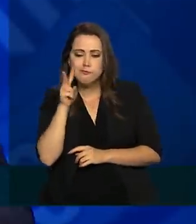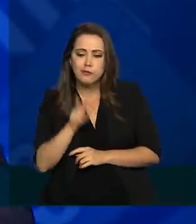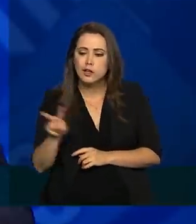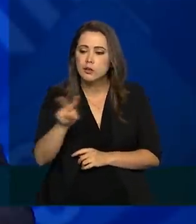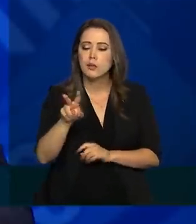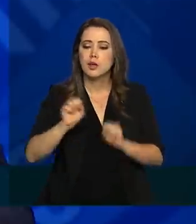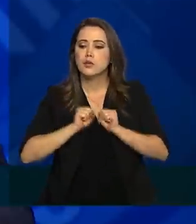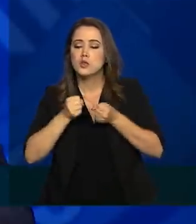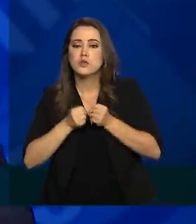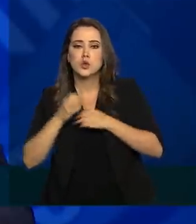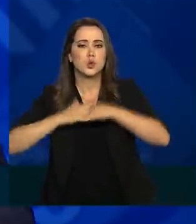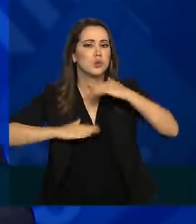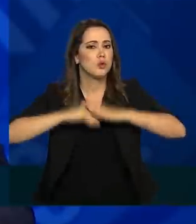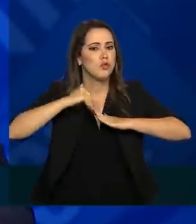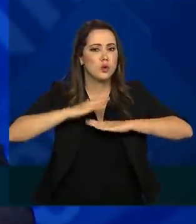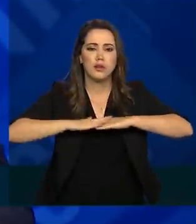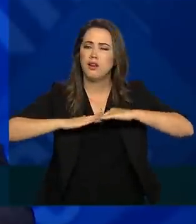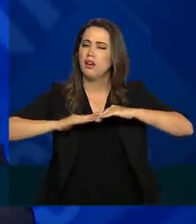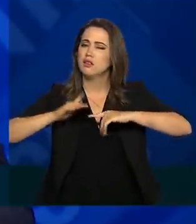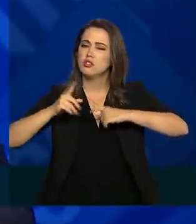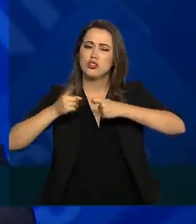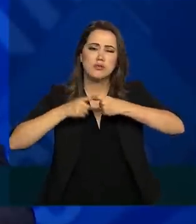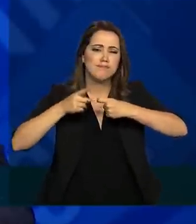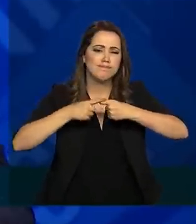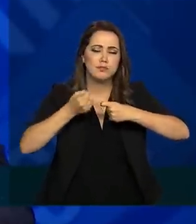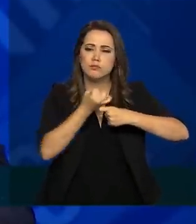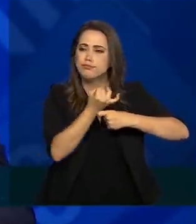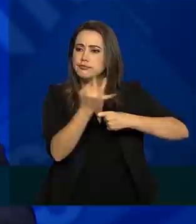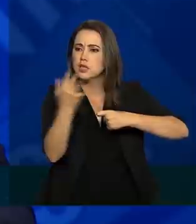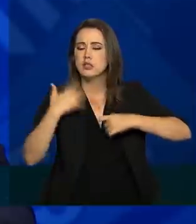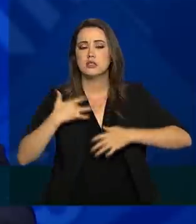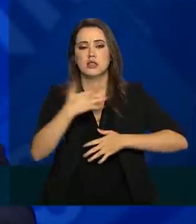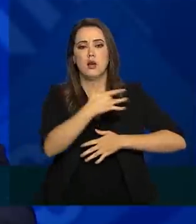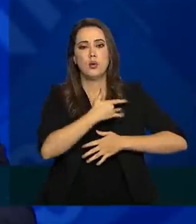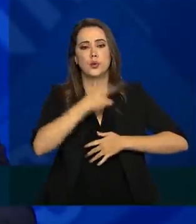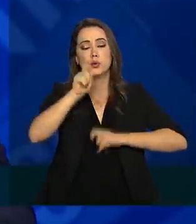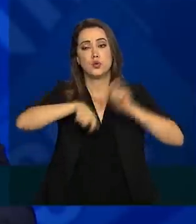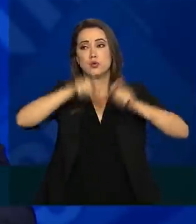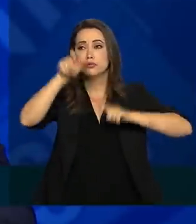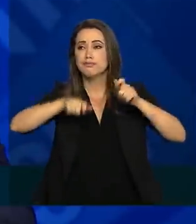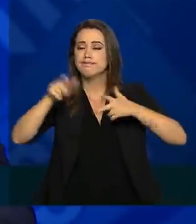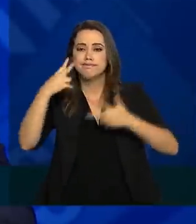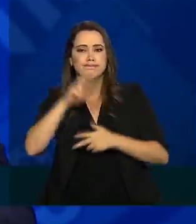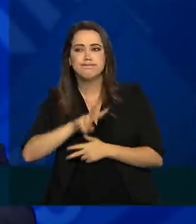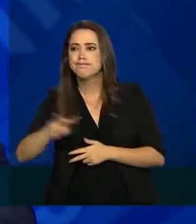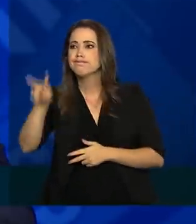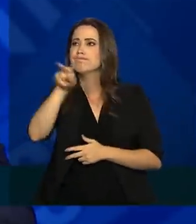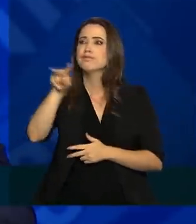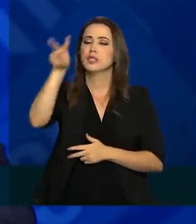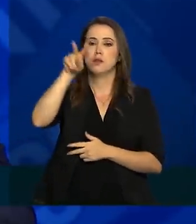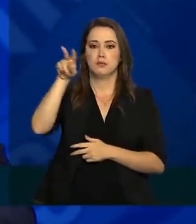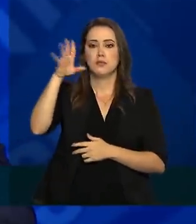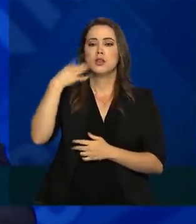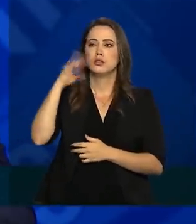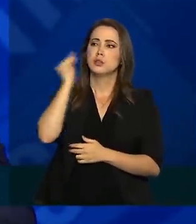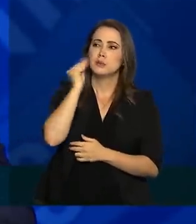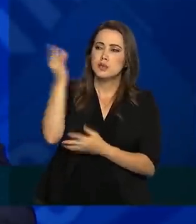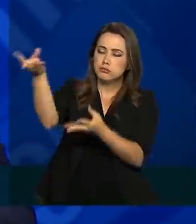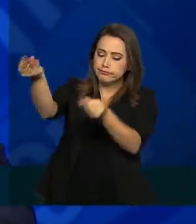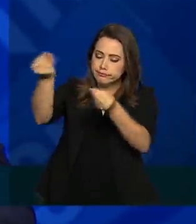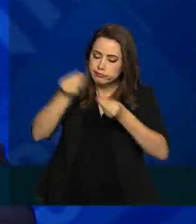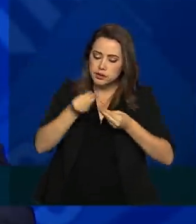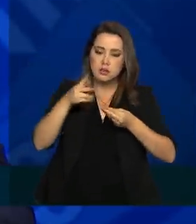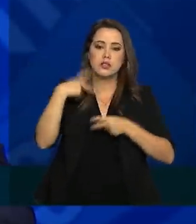os profissionais de saúde do Brasil e levando todas as experiências que têm sido relatadas em conta em nossas